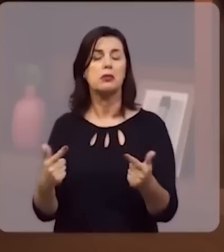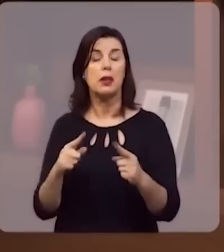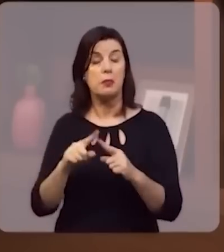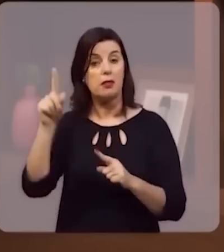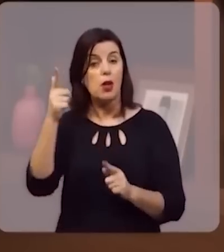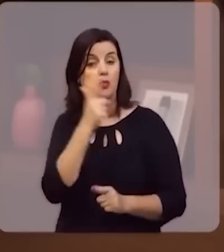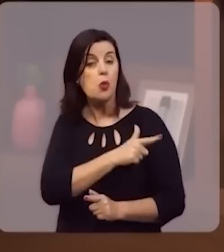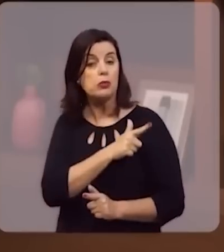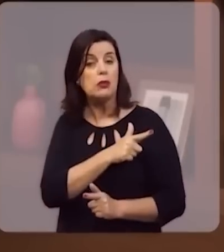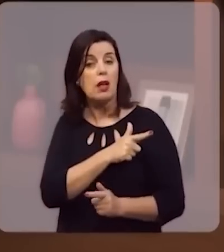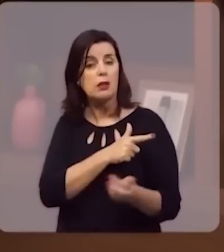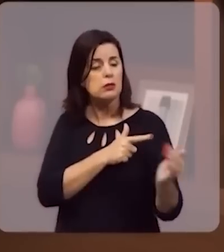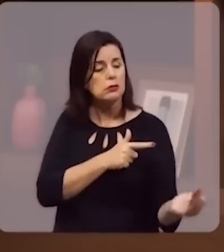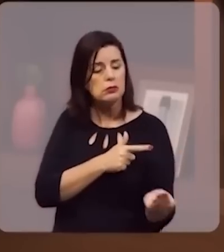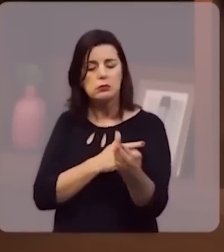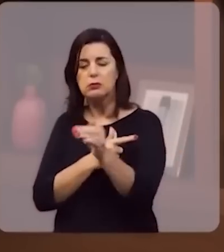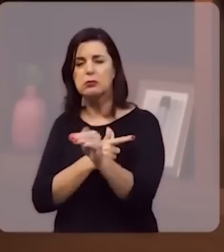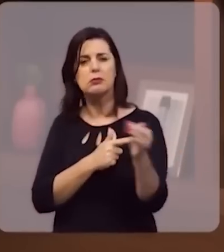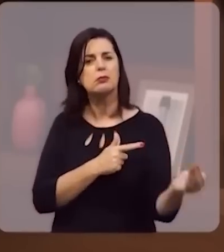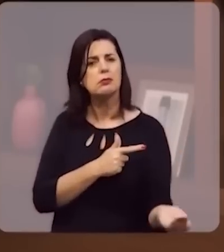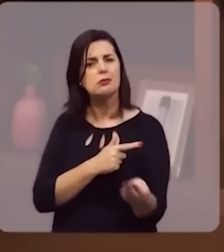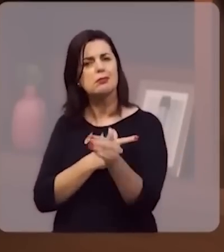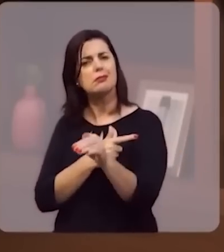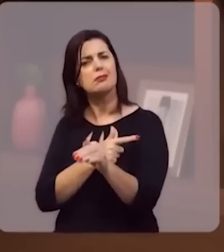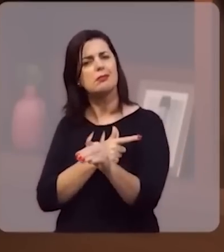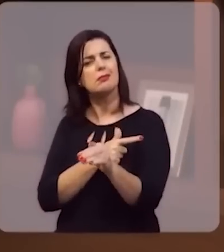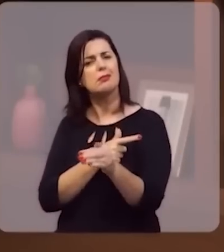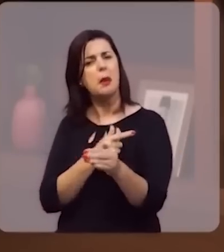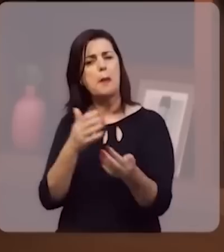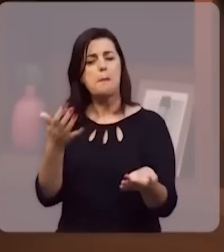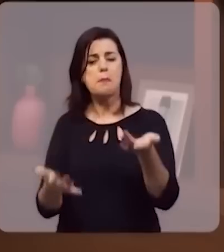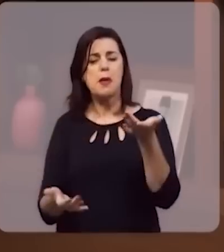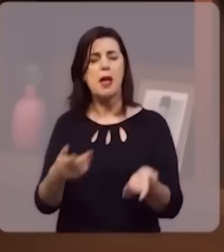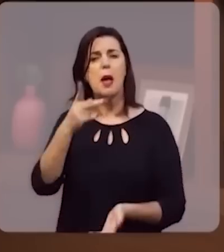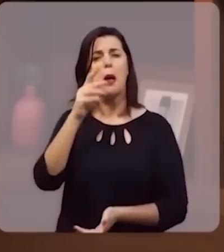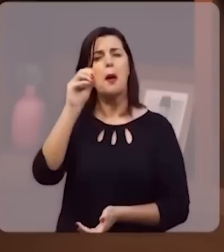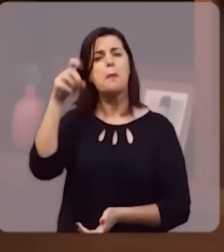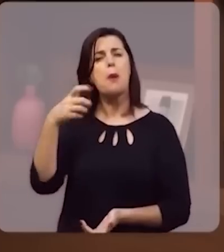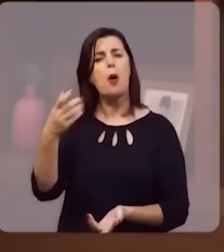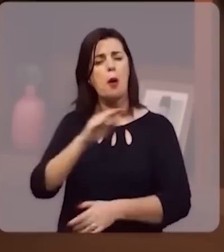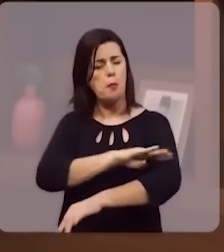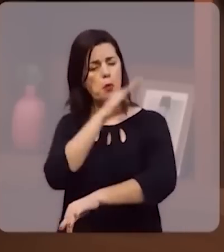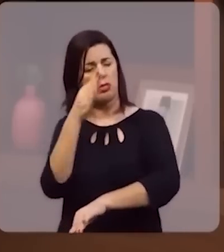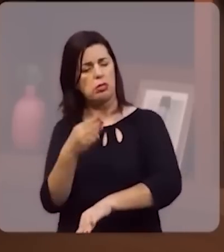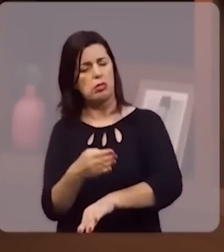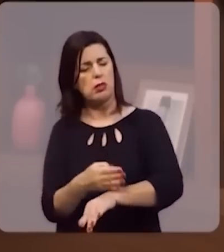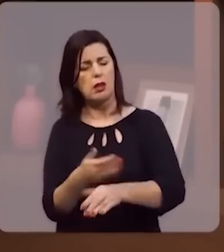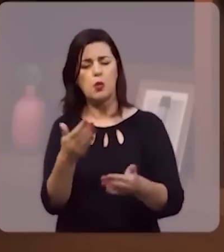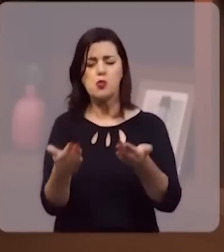mede as águas na concha da sua mão. Ele pesa o pó das montanhas em balança de precisão.